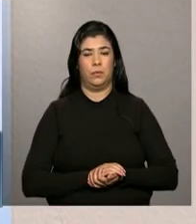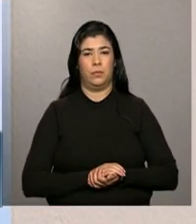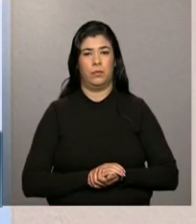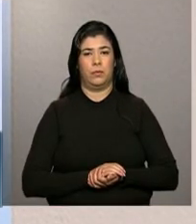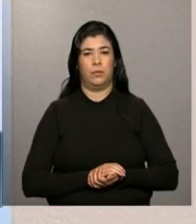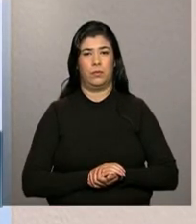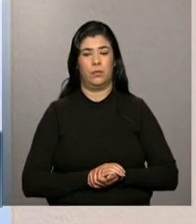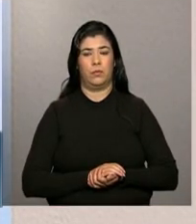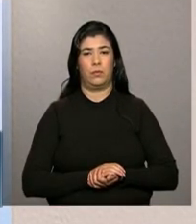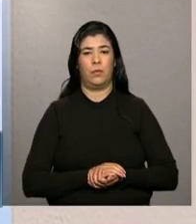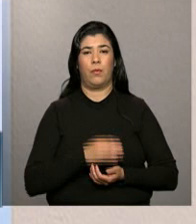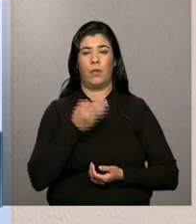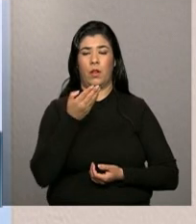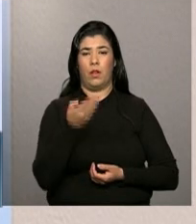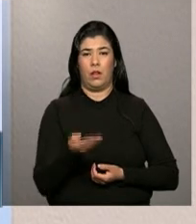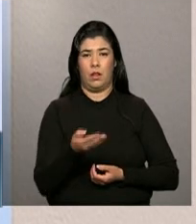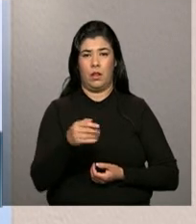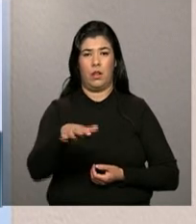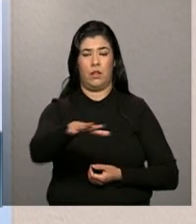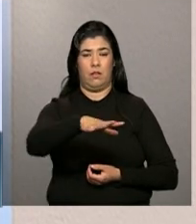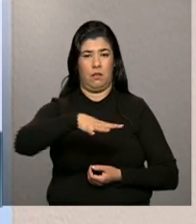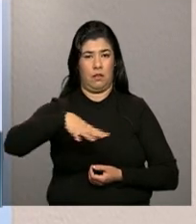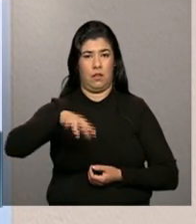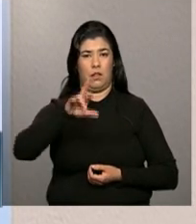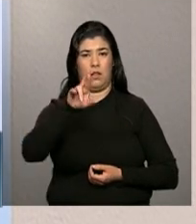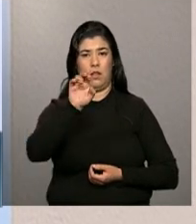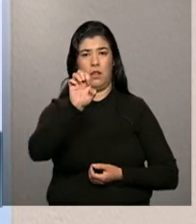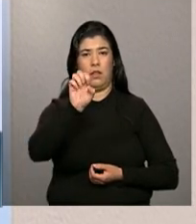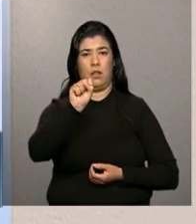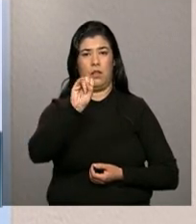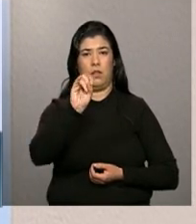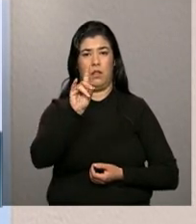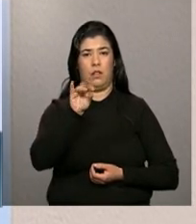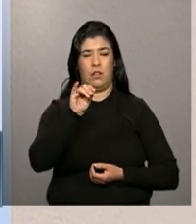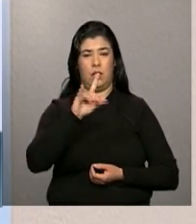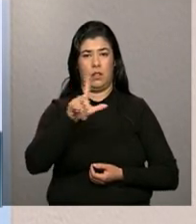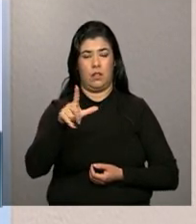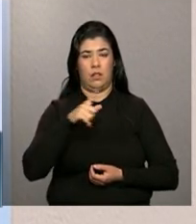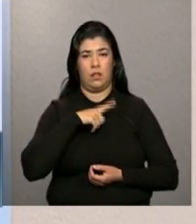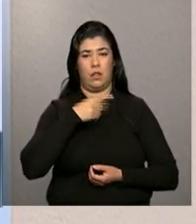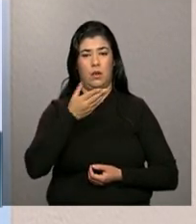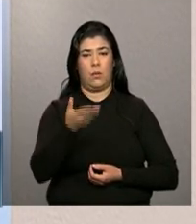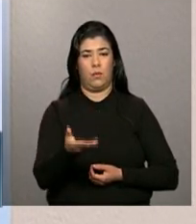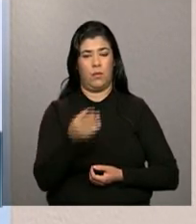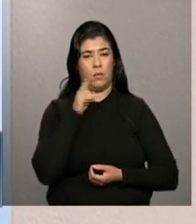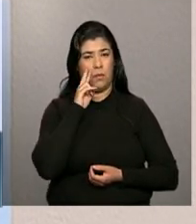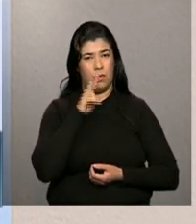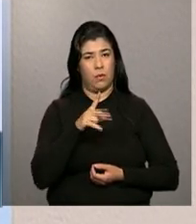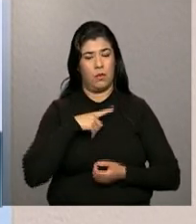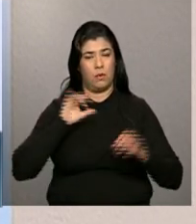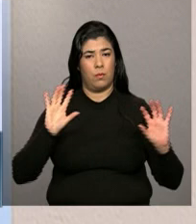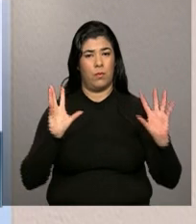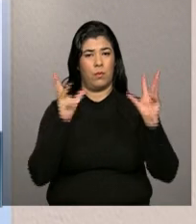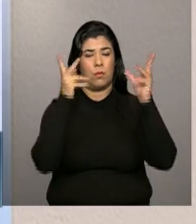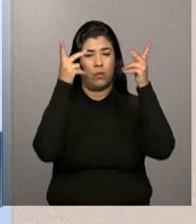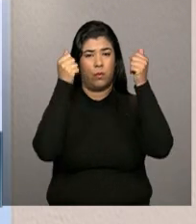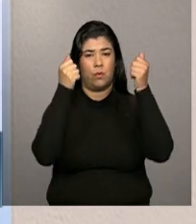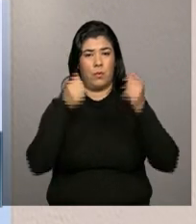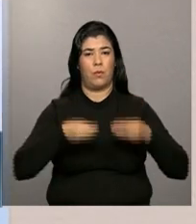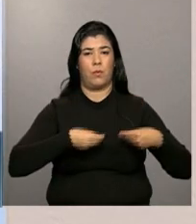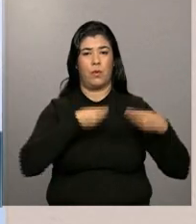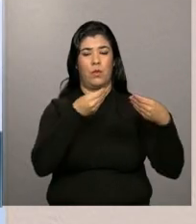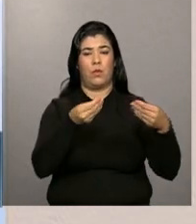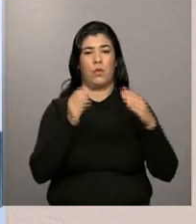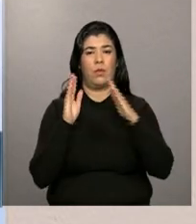O Residencial Bela Suíça 2, que é esse, onde será realizada a cerimônia de entrega das unidades